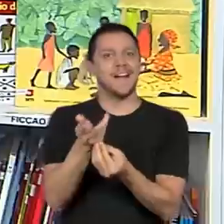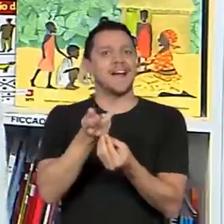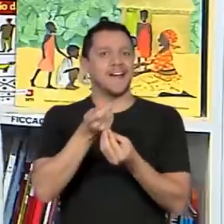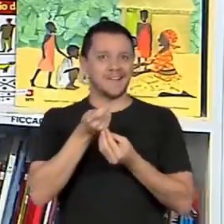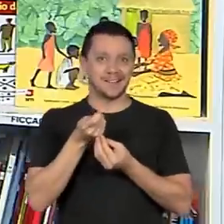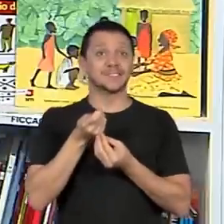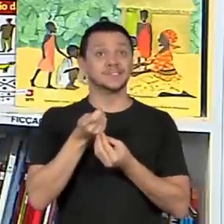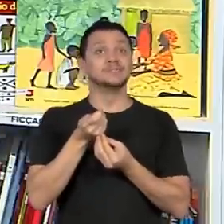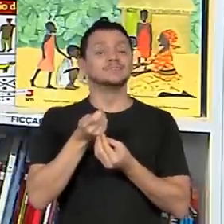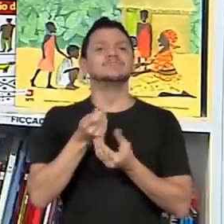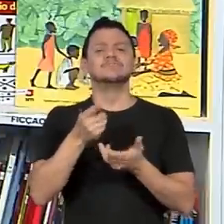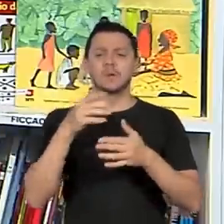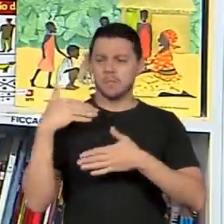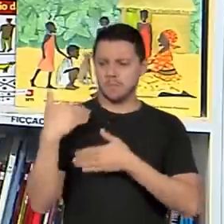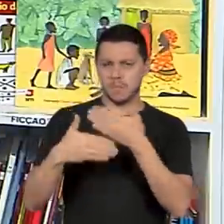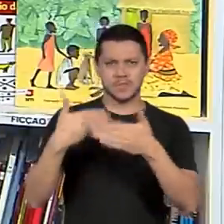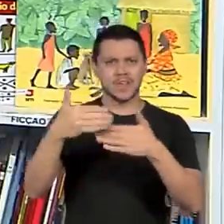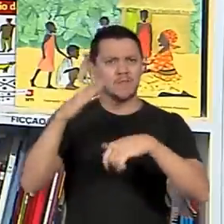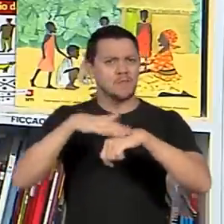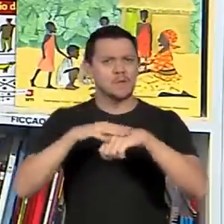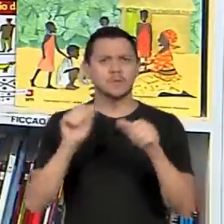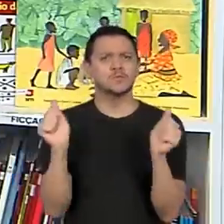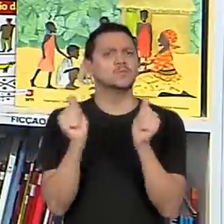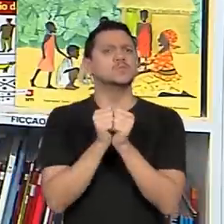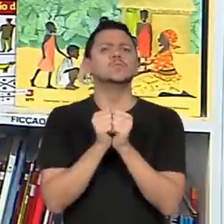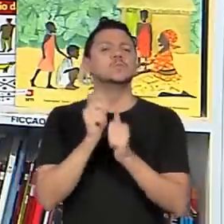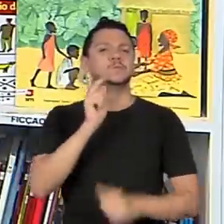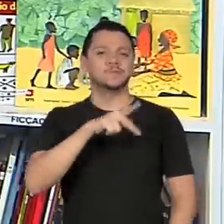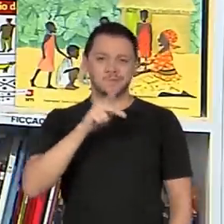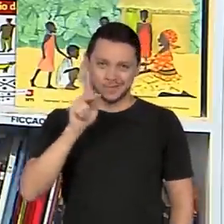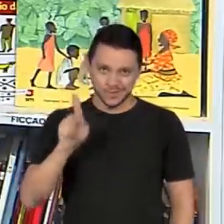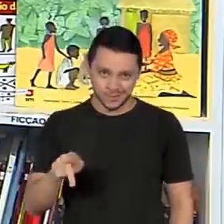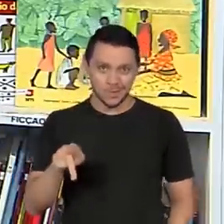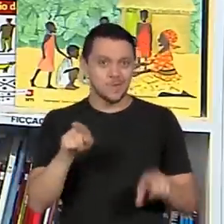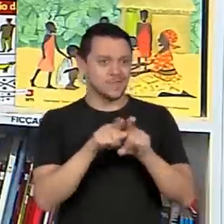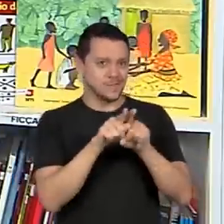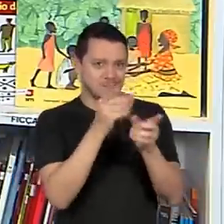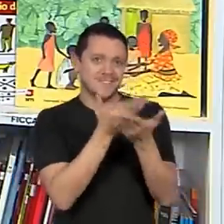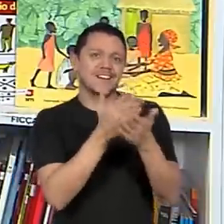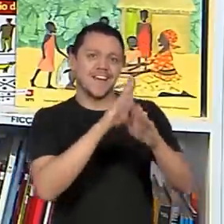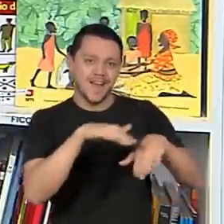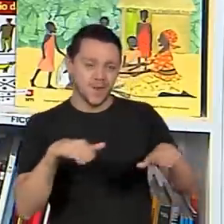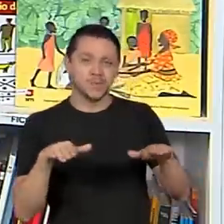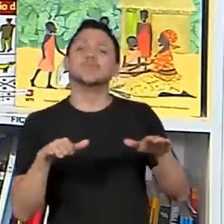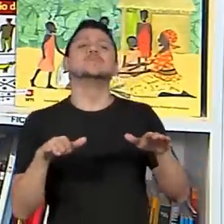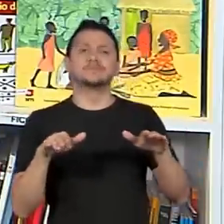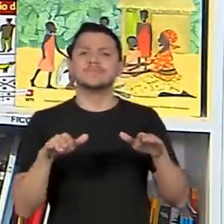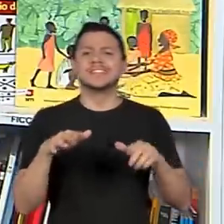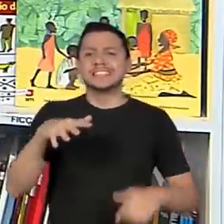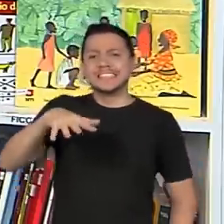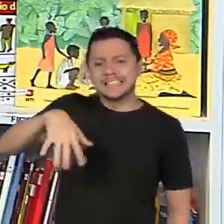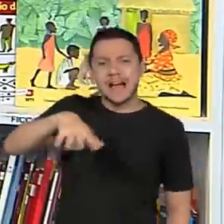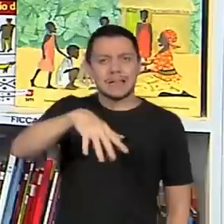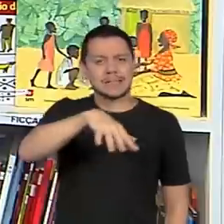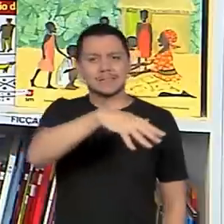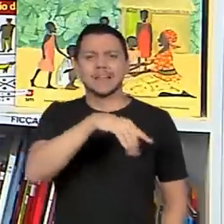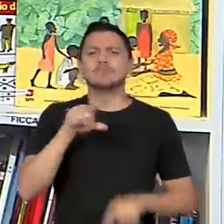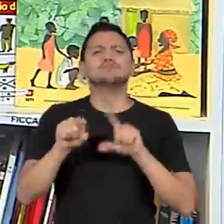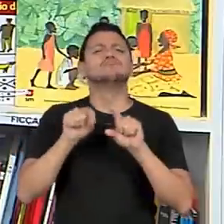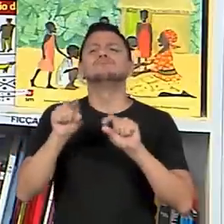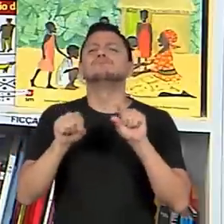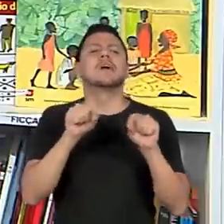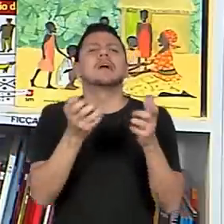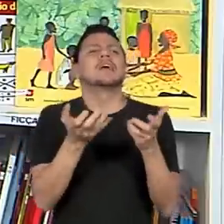Esse processo foi feito junto com os professores e com os alunos. Cada sala escolheu um tema a ser trabalhado,